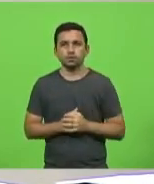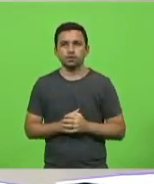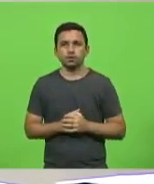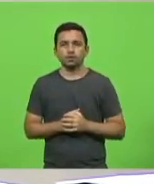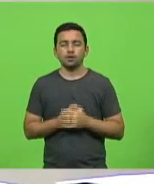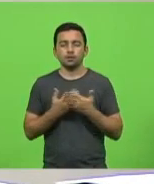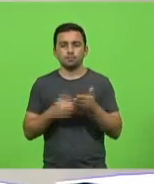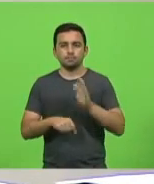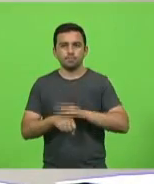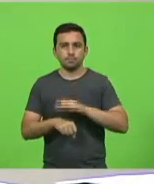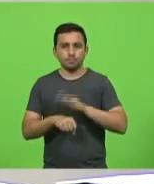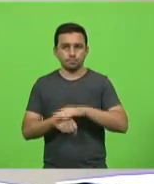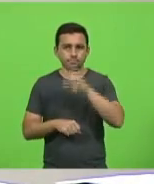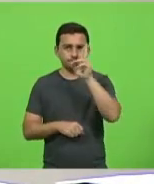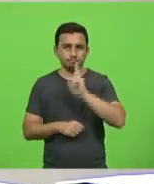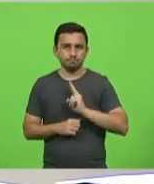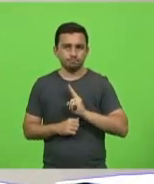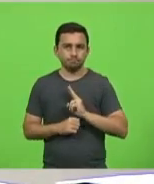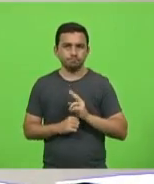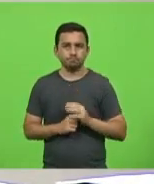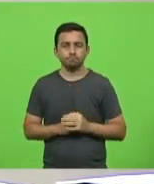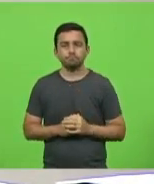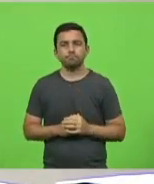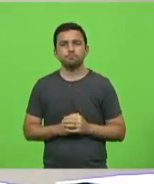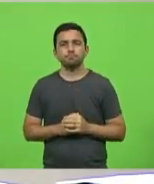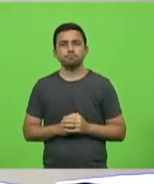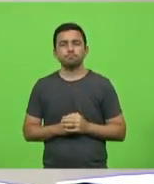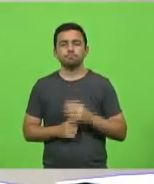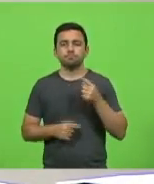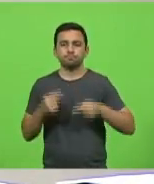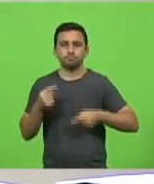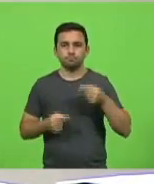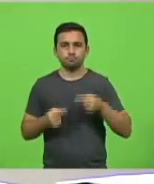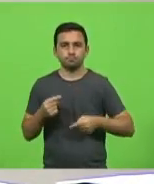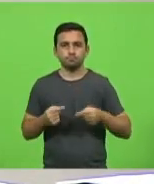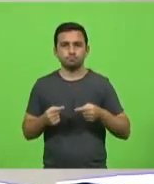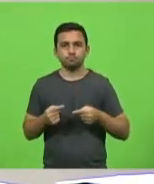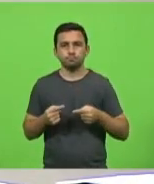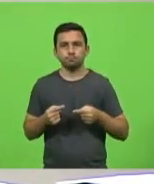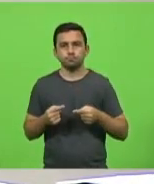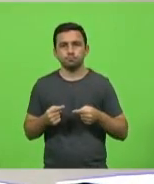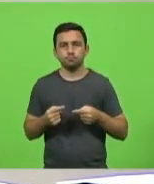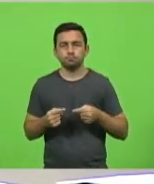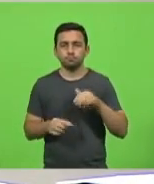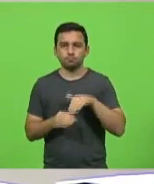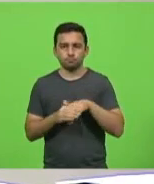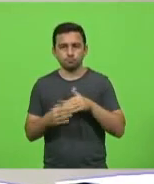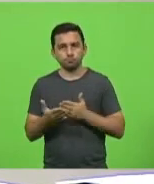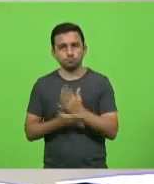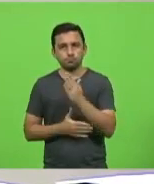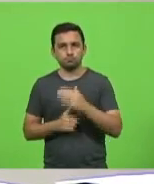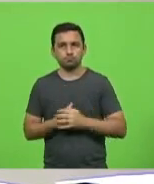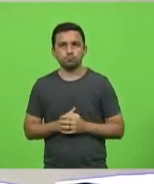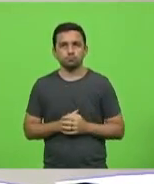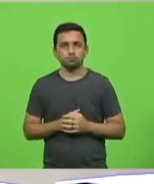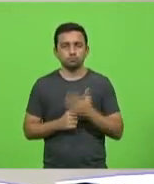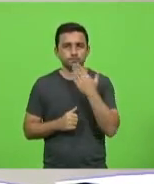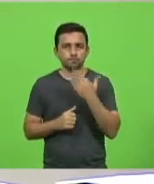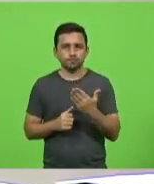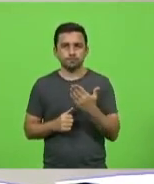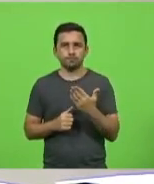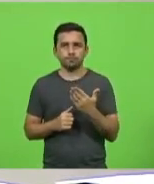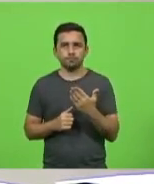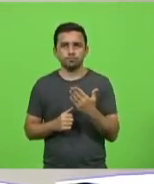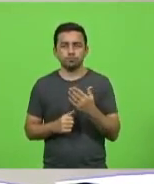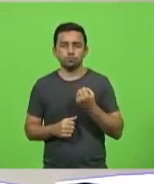autoria do deputado Ivan Nates. Em discussão, em votação, aprovado. Requerimento